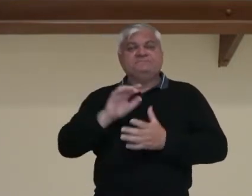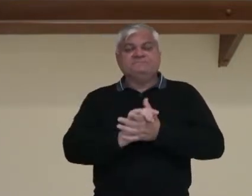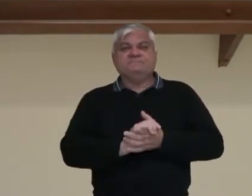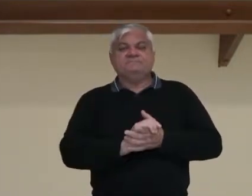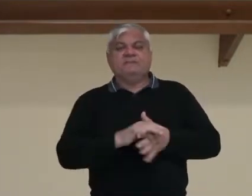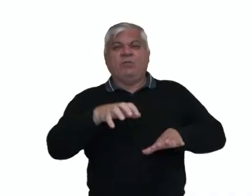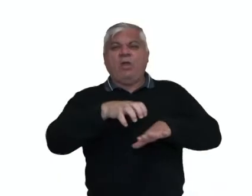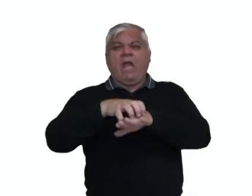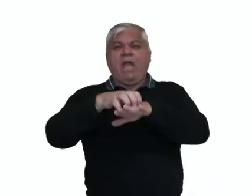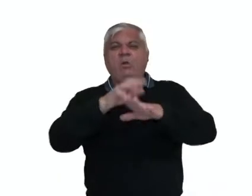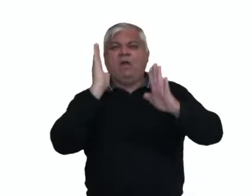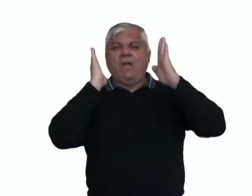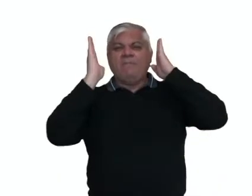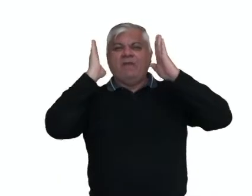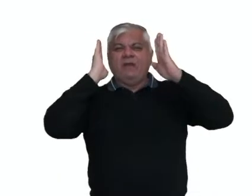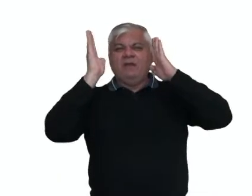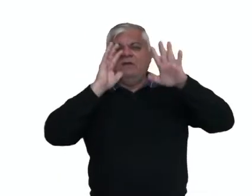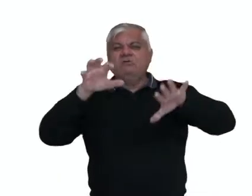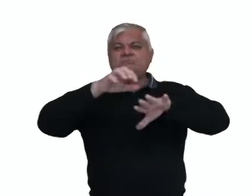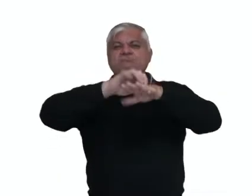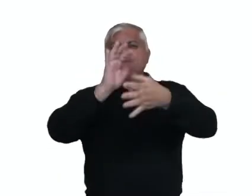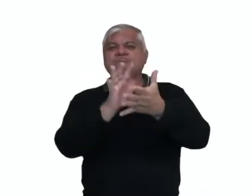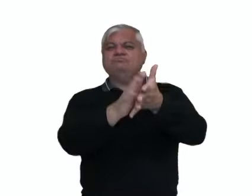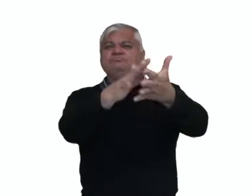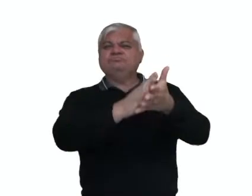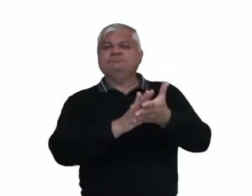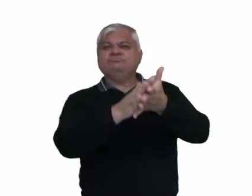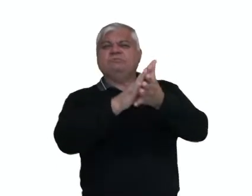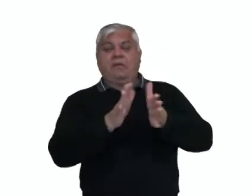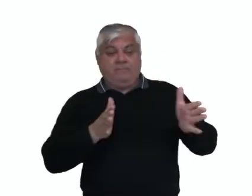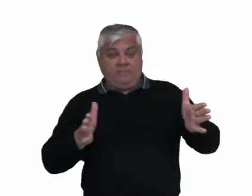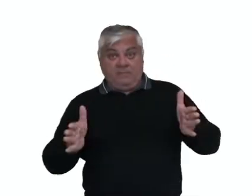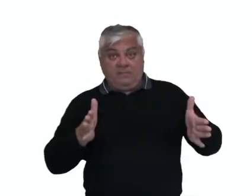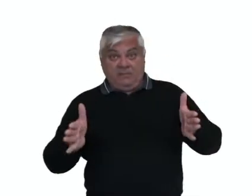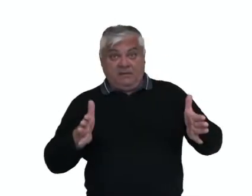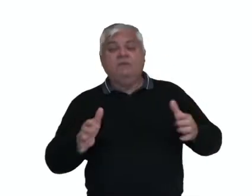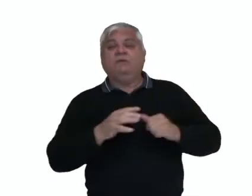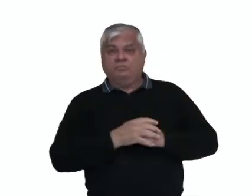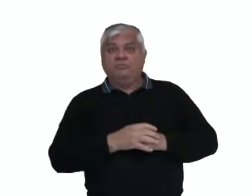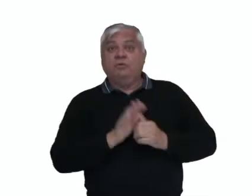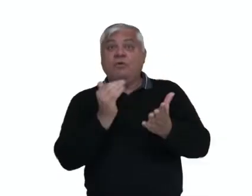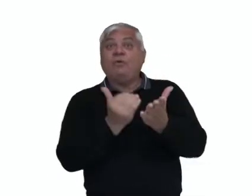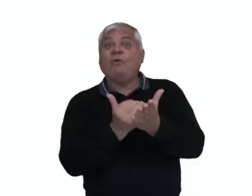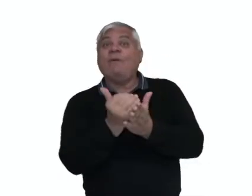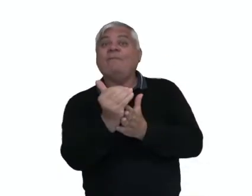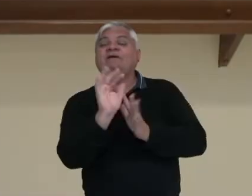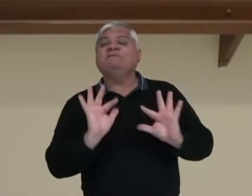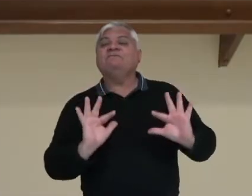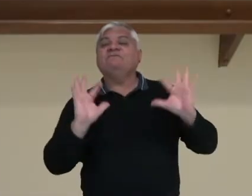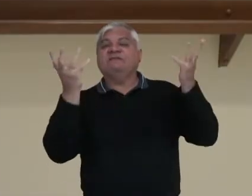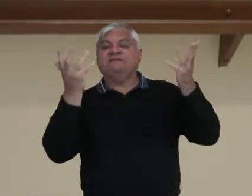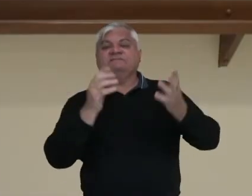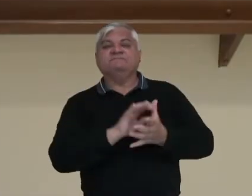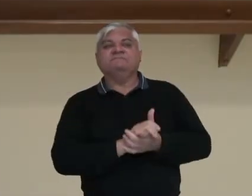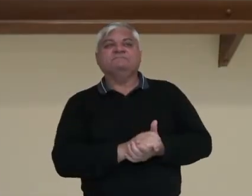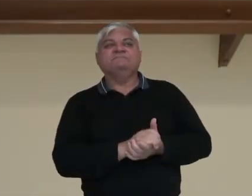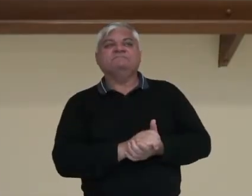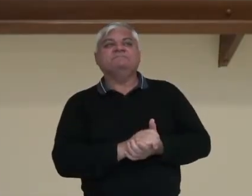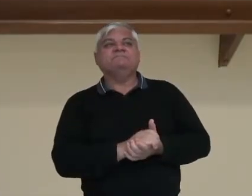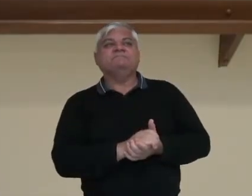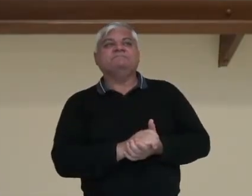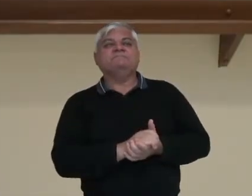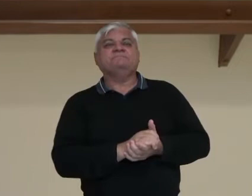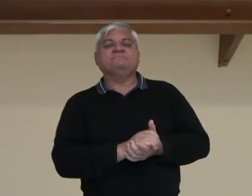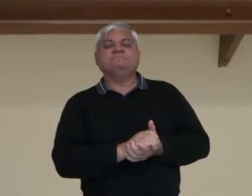alegórico de carnaval durante o período então ali que se estabelecia o Estado Novo. Bom,